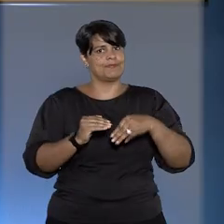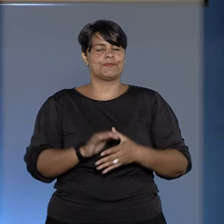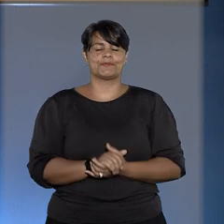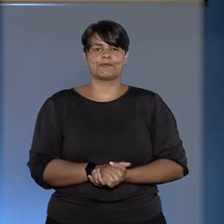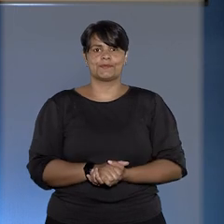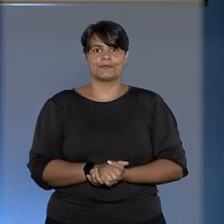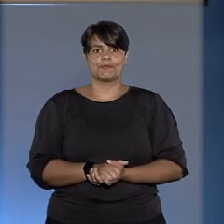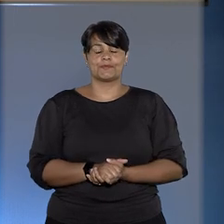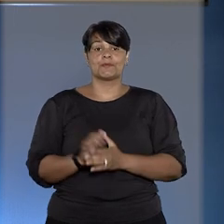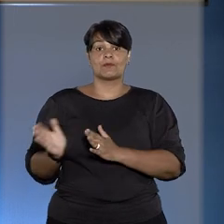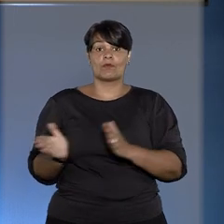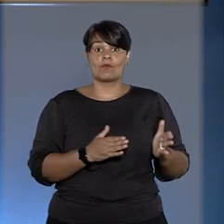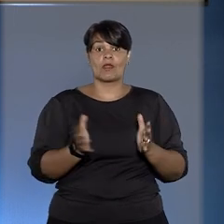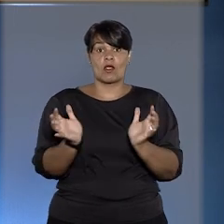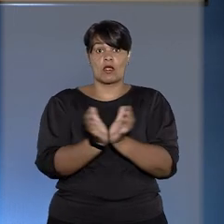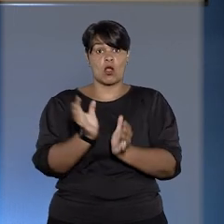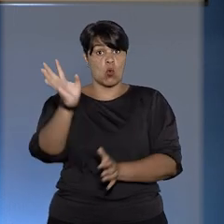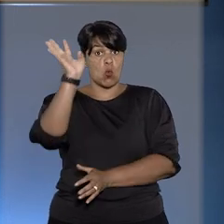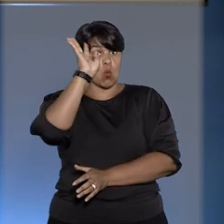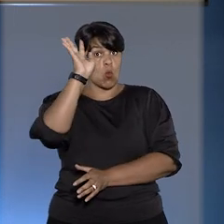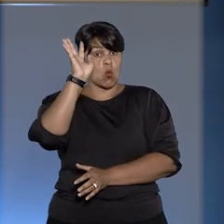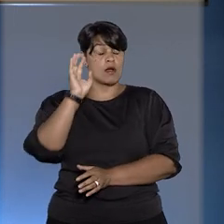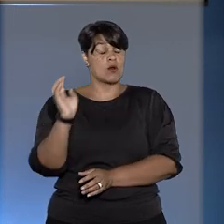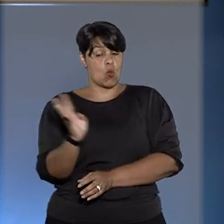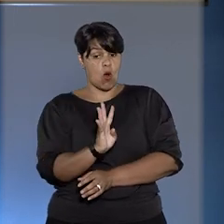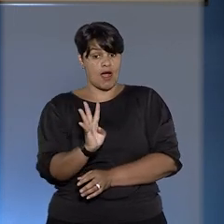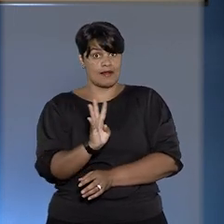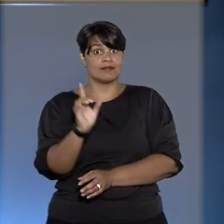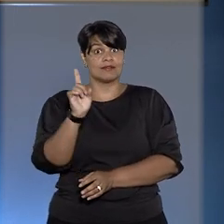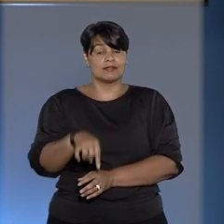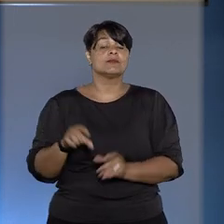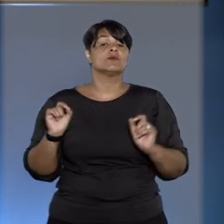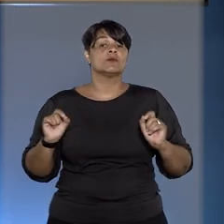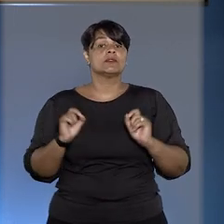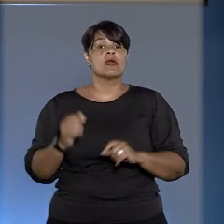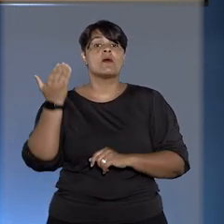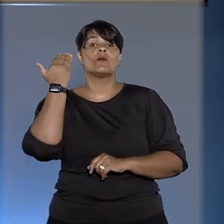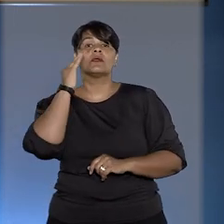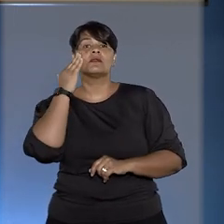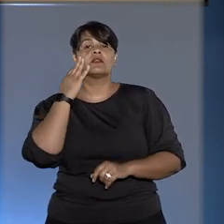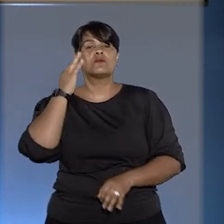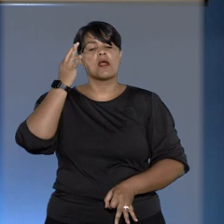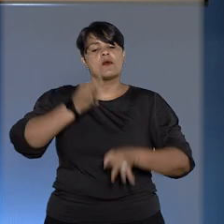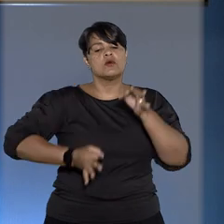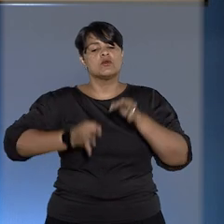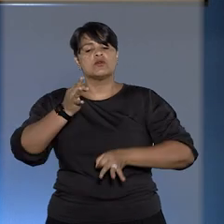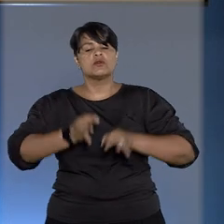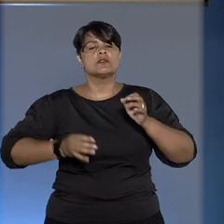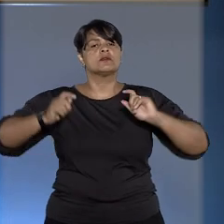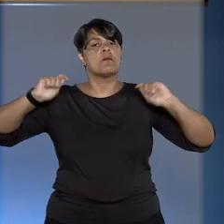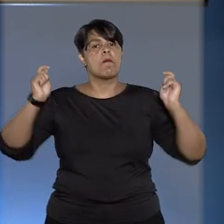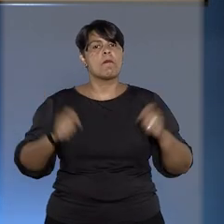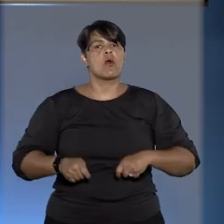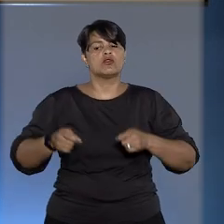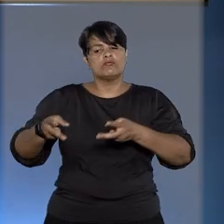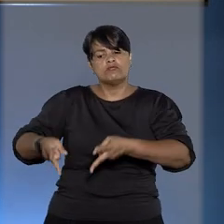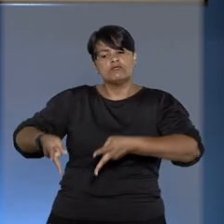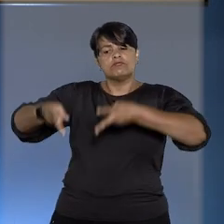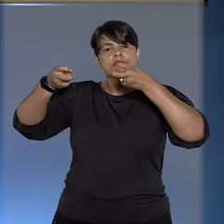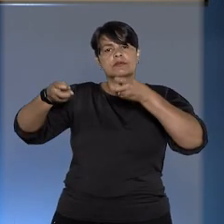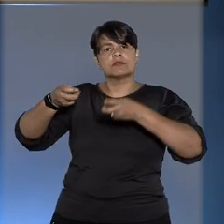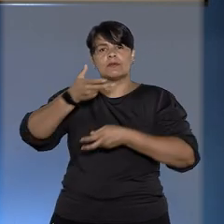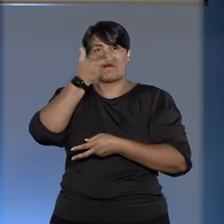Na quarta turma, foi adotado o entendimento de que é juridicamente possível o reconhecimento de